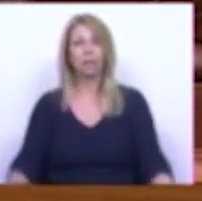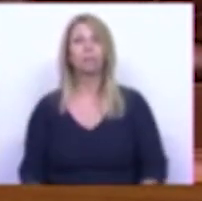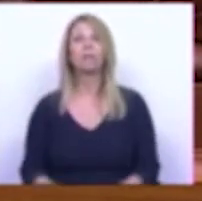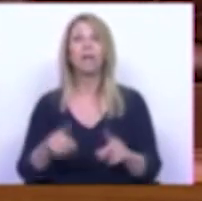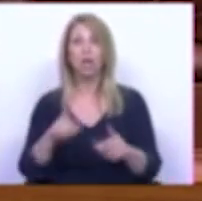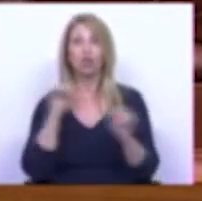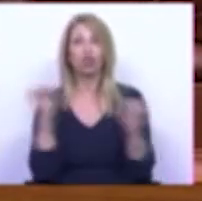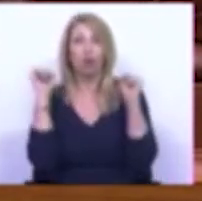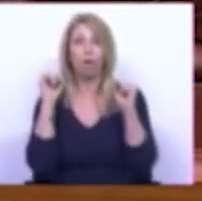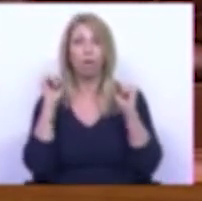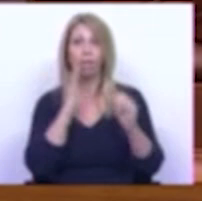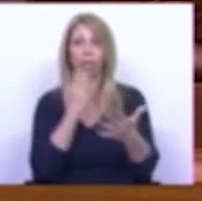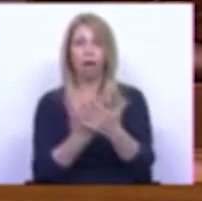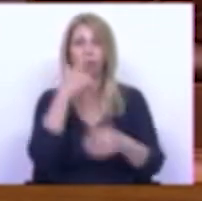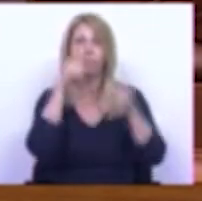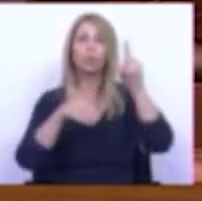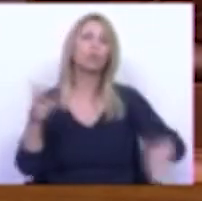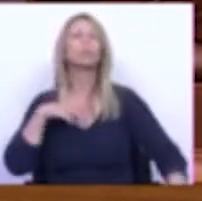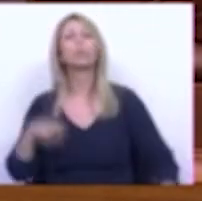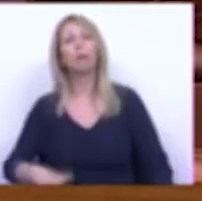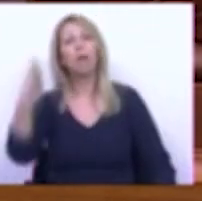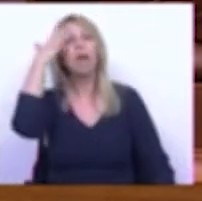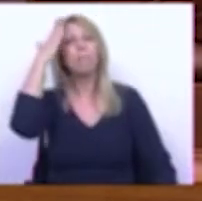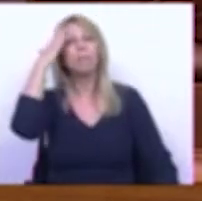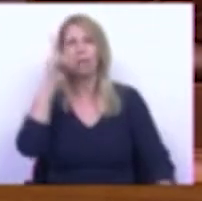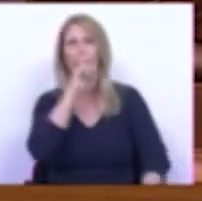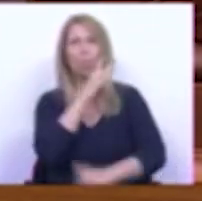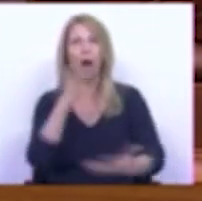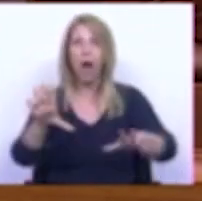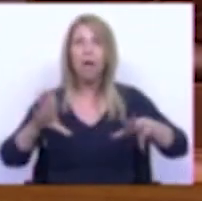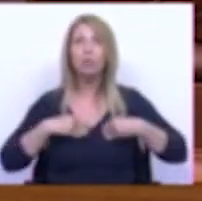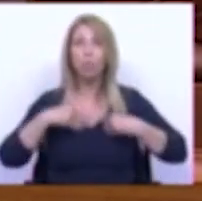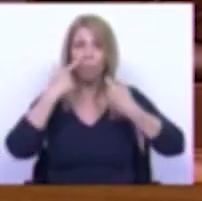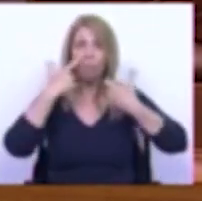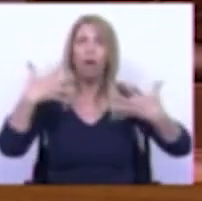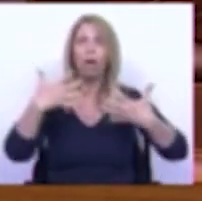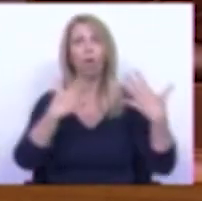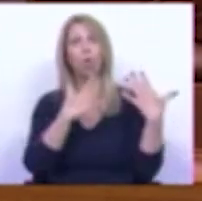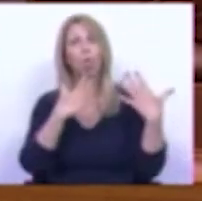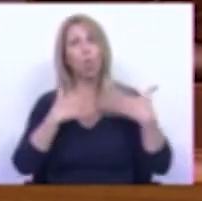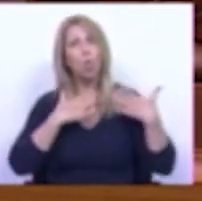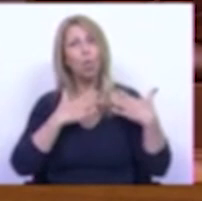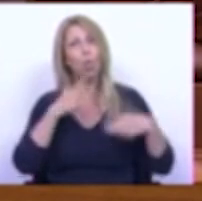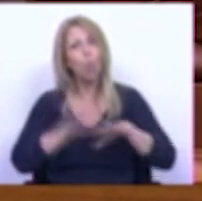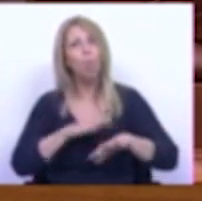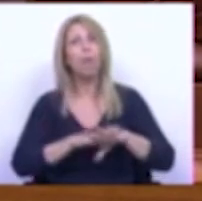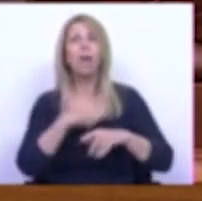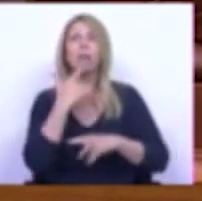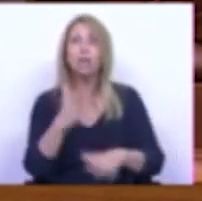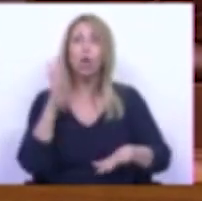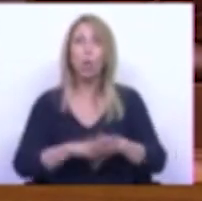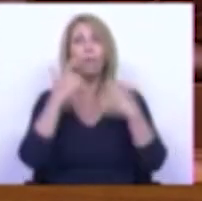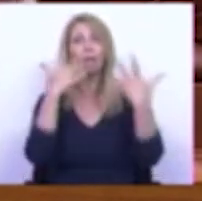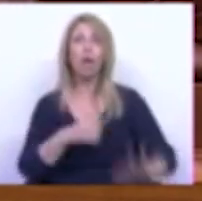os portugueses A incapacidade de assumir a culpa de dizer que a culpa foi nossa desculpem vamos fazer